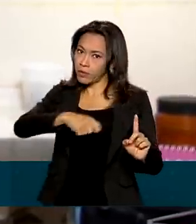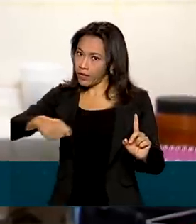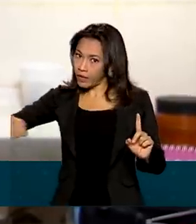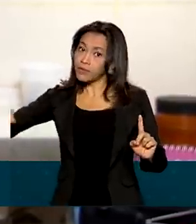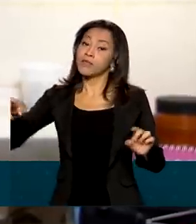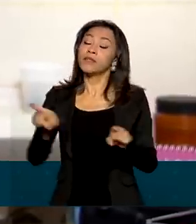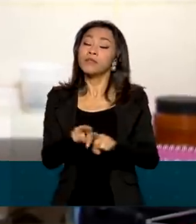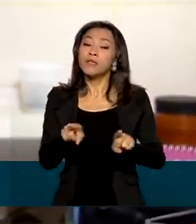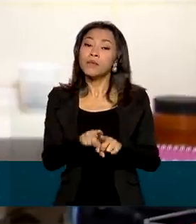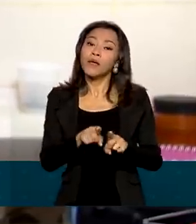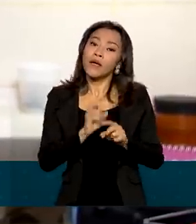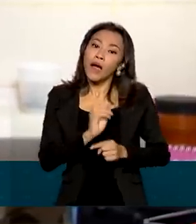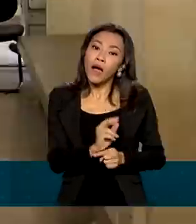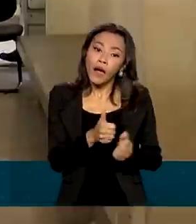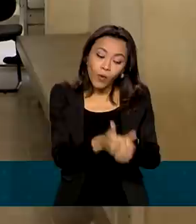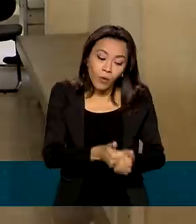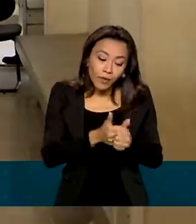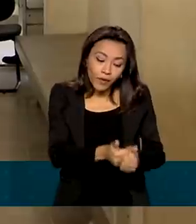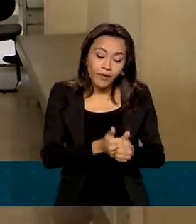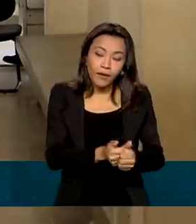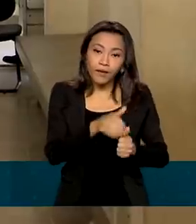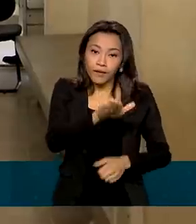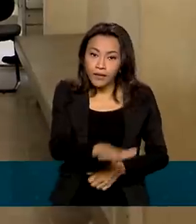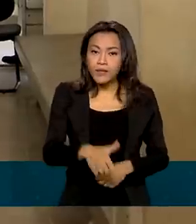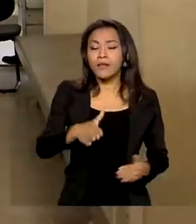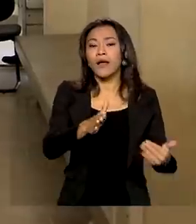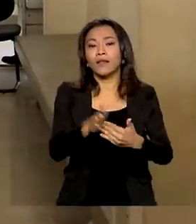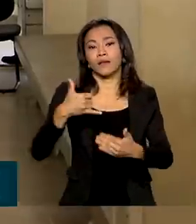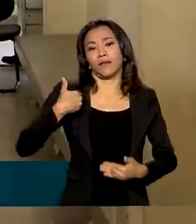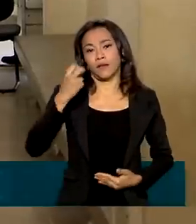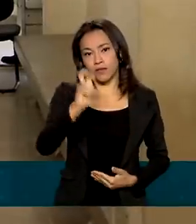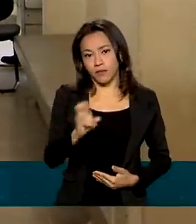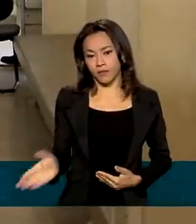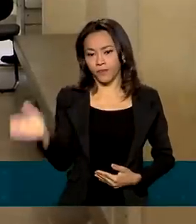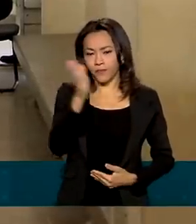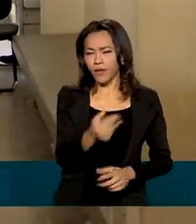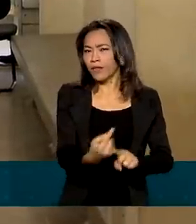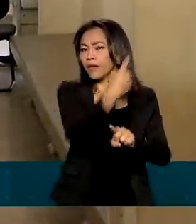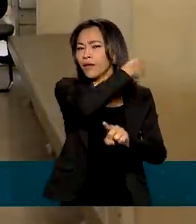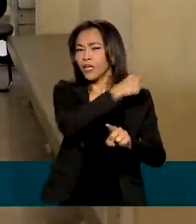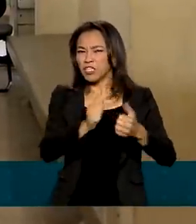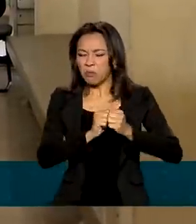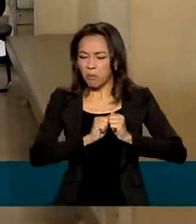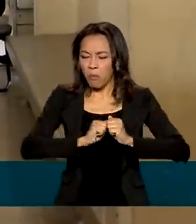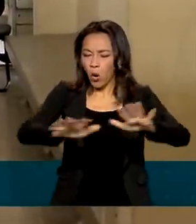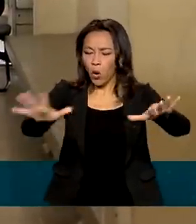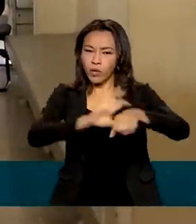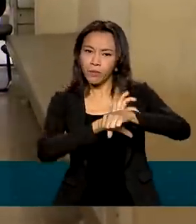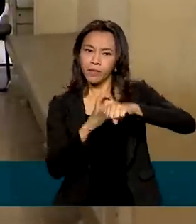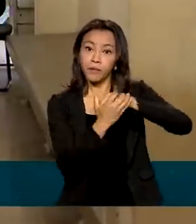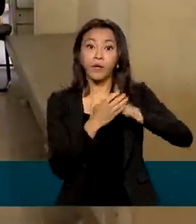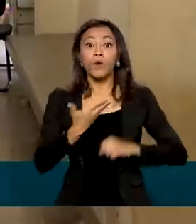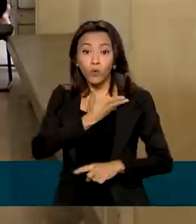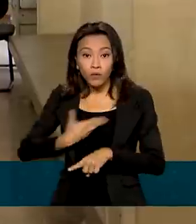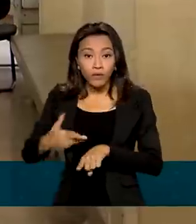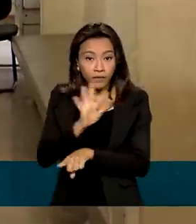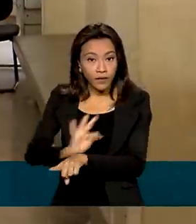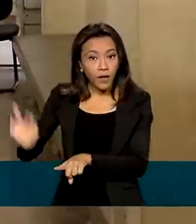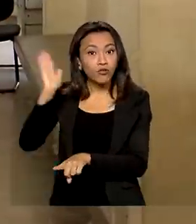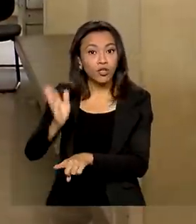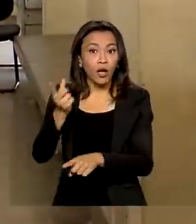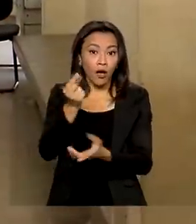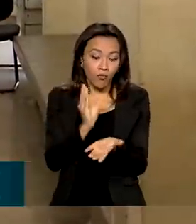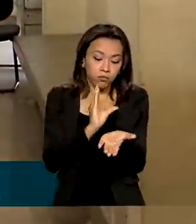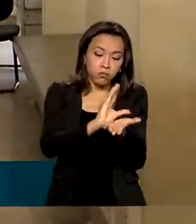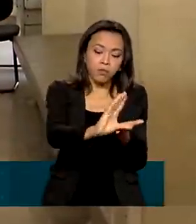da criança até os 5 anos de idade. Desde o começo da pandemia da Covid-19, o governo federal já liberou mais